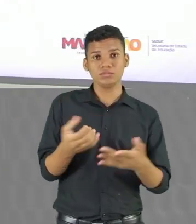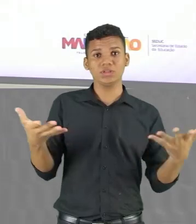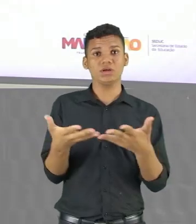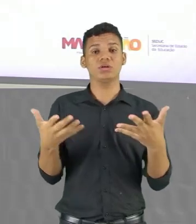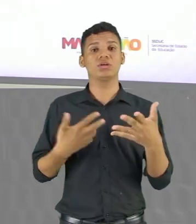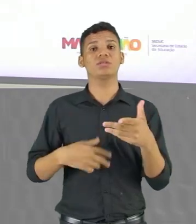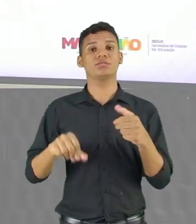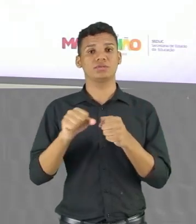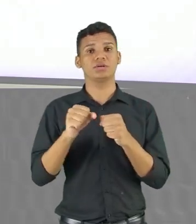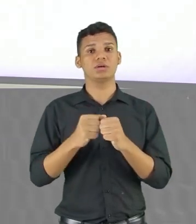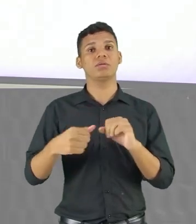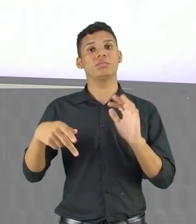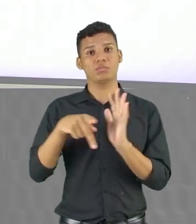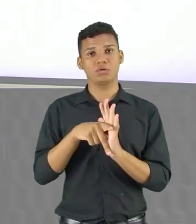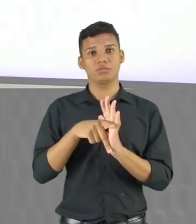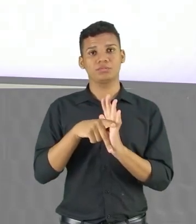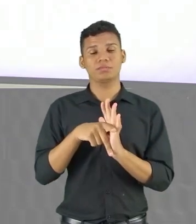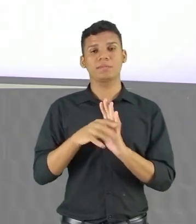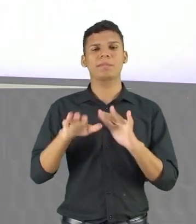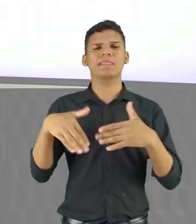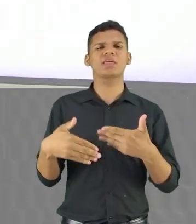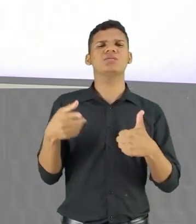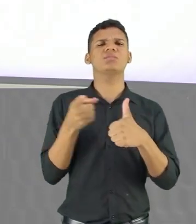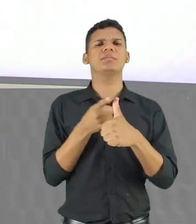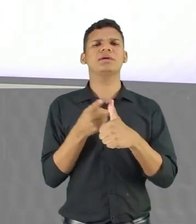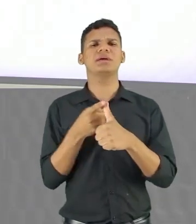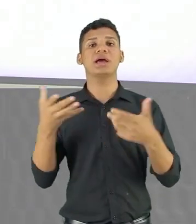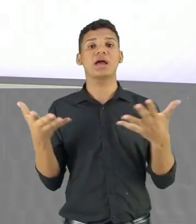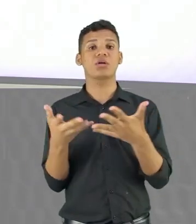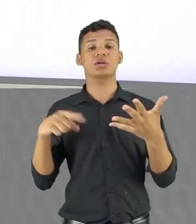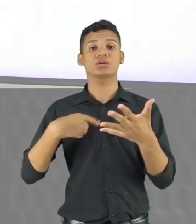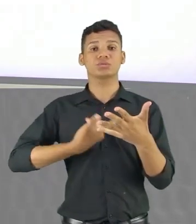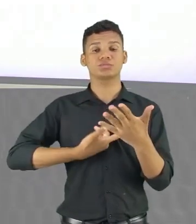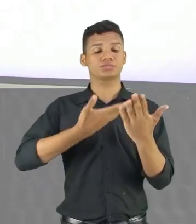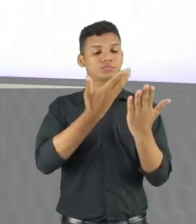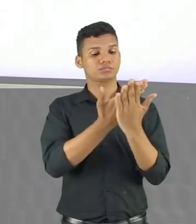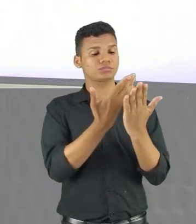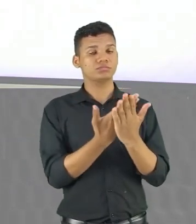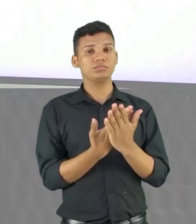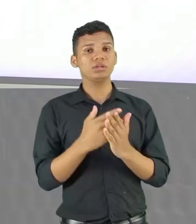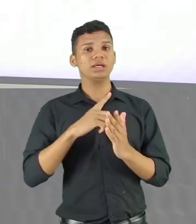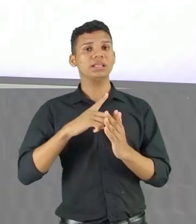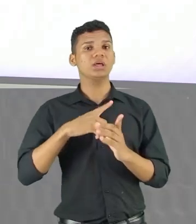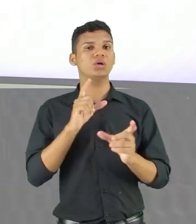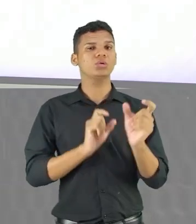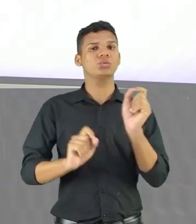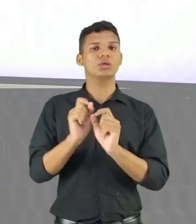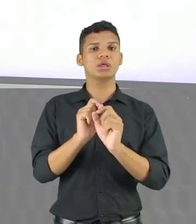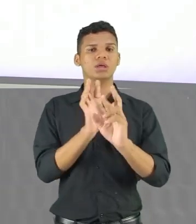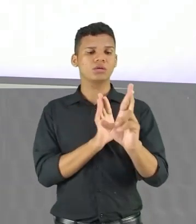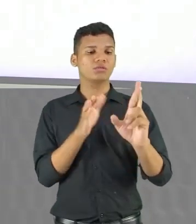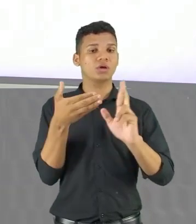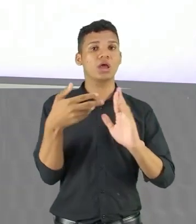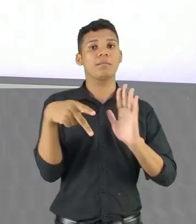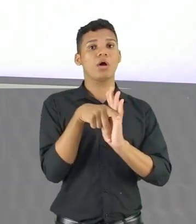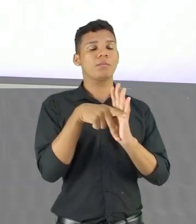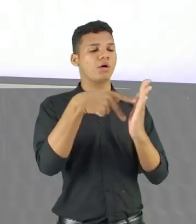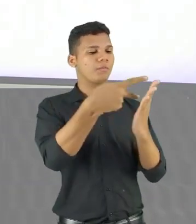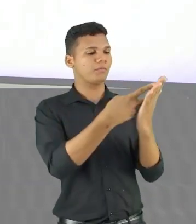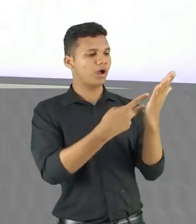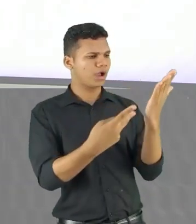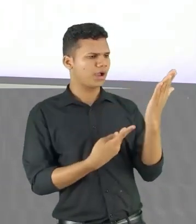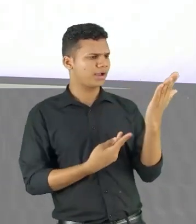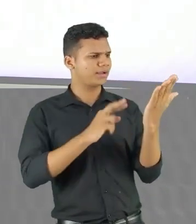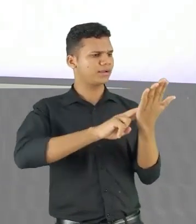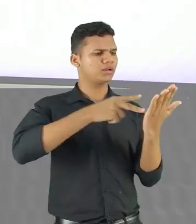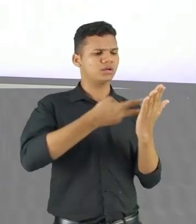o download. A primeira questão que a gente vai estar trabalhando é referente à interpretação de poema. A gente